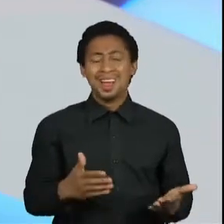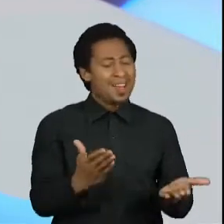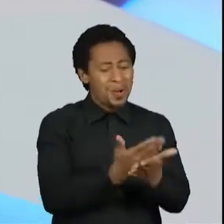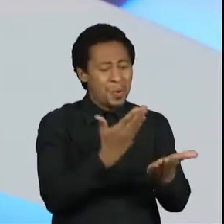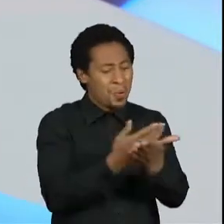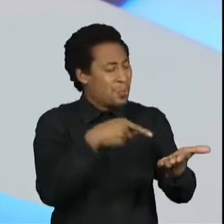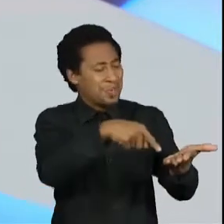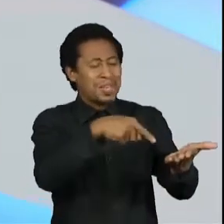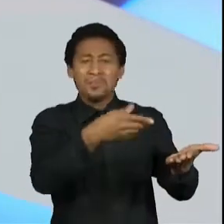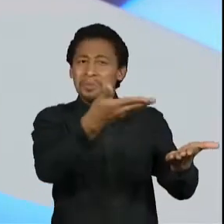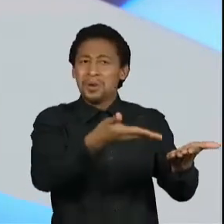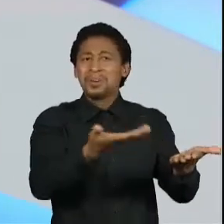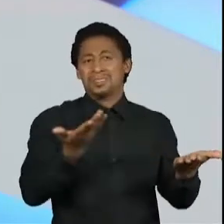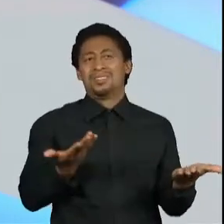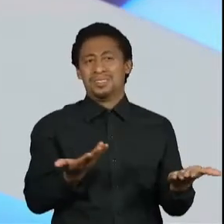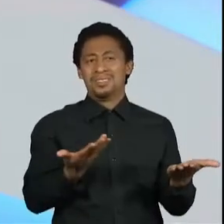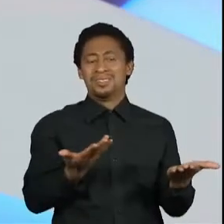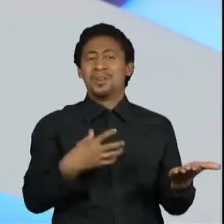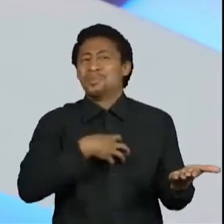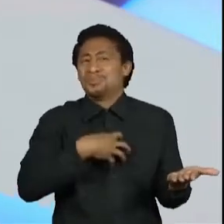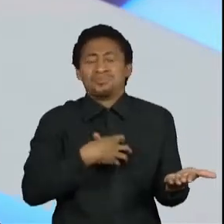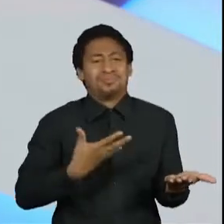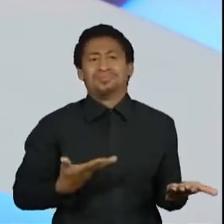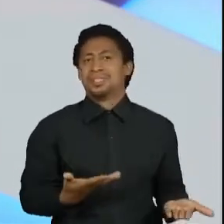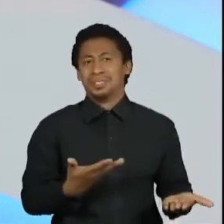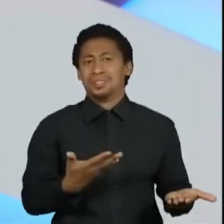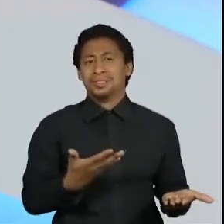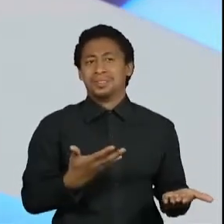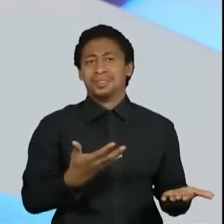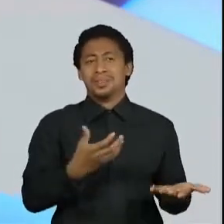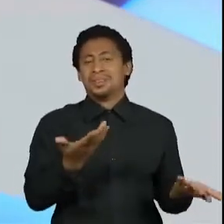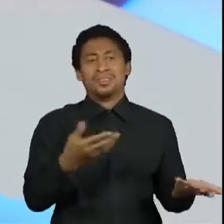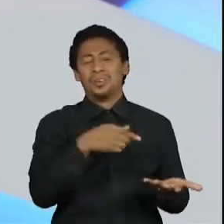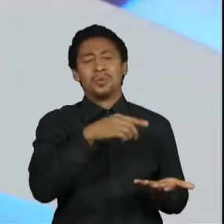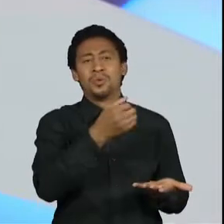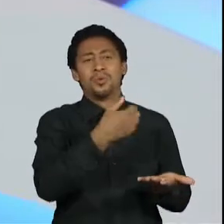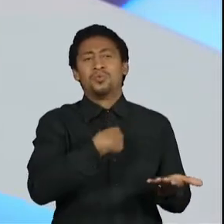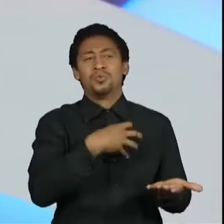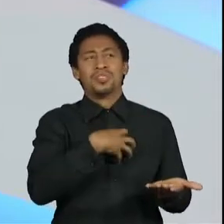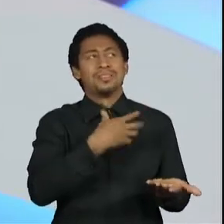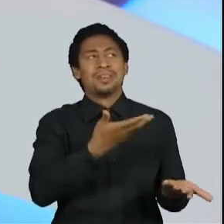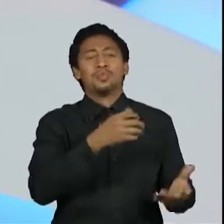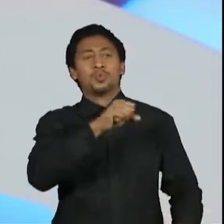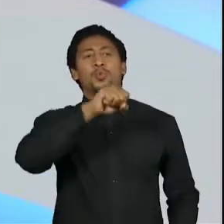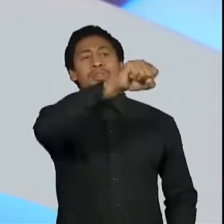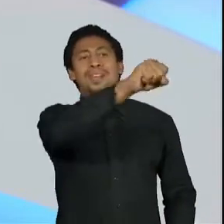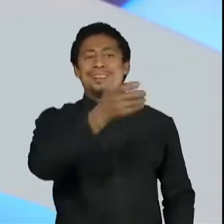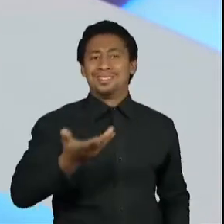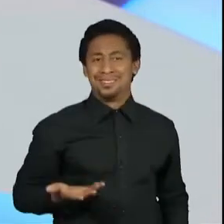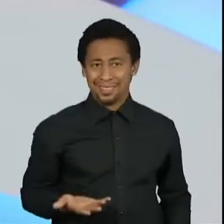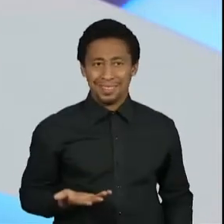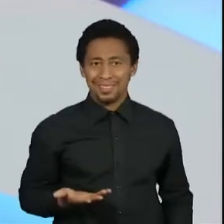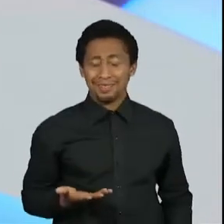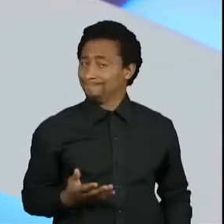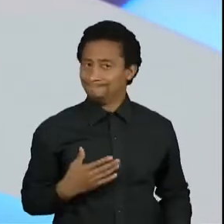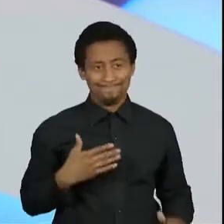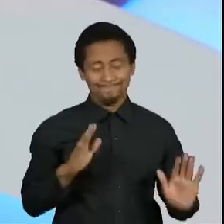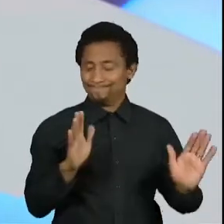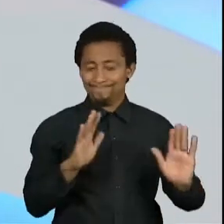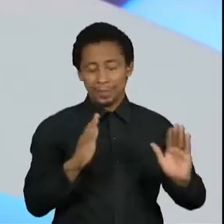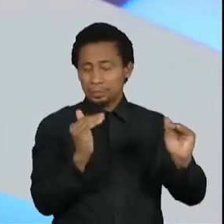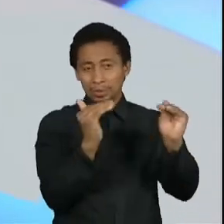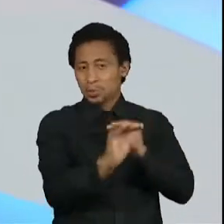essencialista. Agora, que numa sociedade civil as pessoas se organizem para defender os seus interesses, bom, isso não é apenas legítimo. Isso é fundamental.